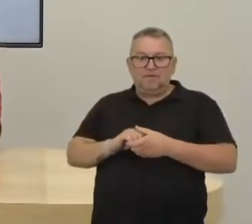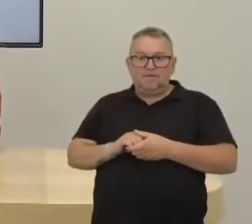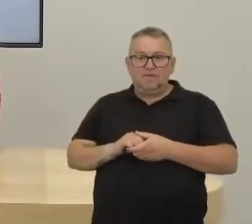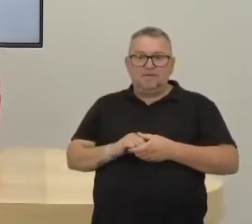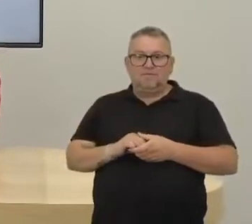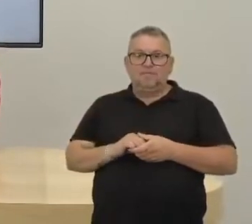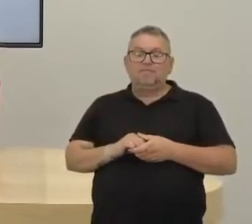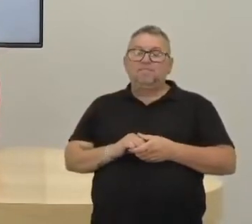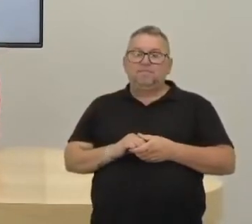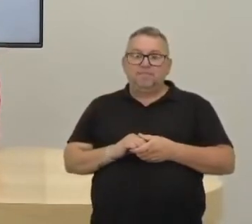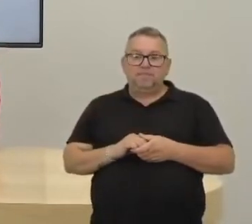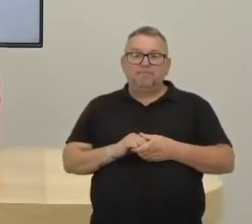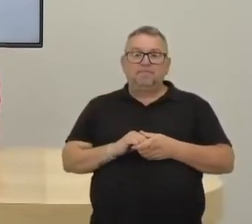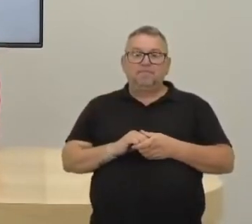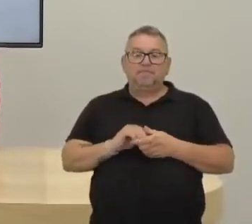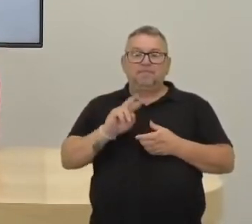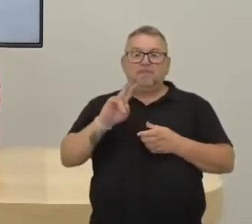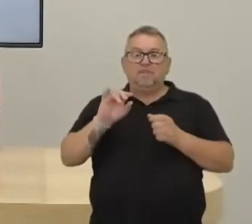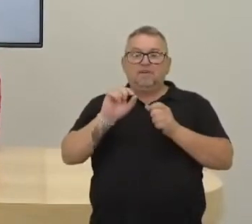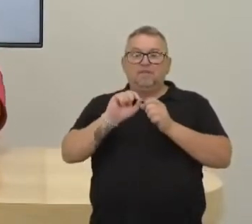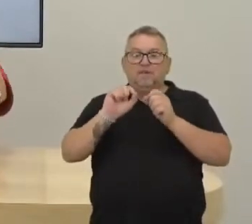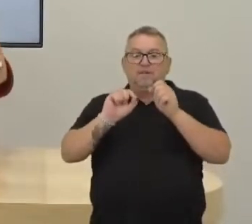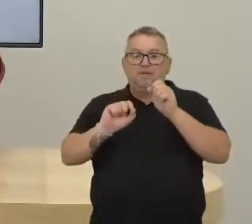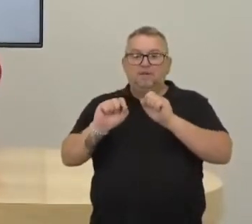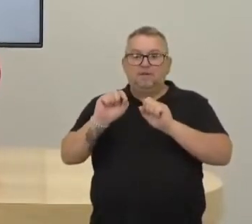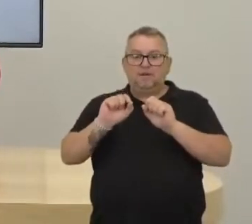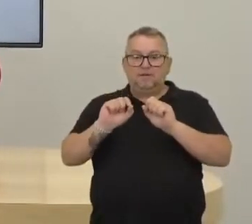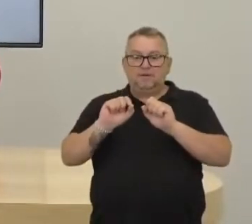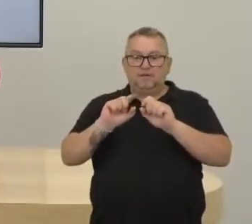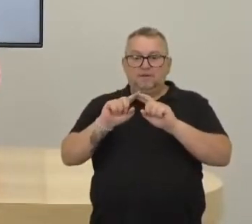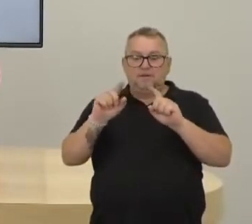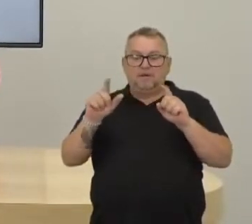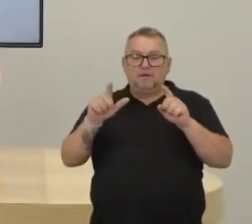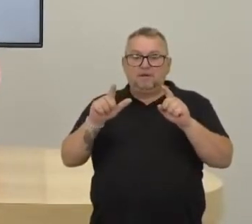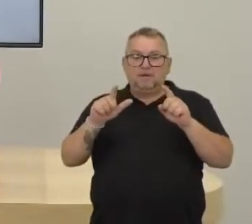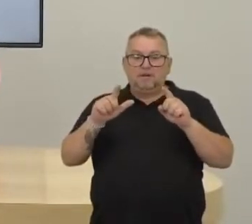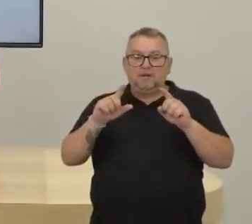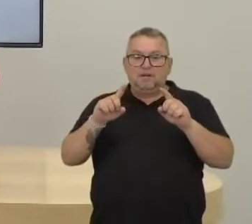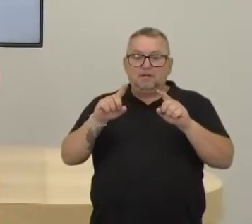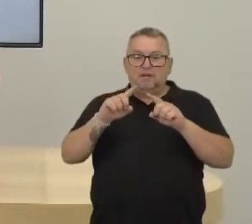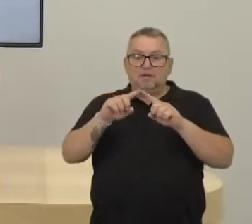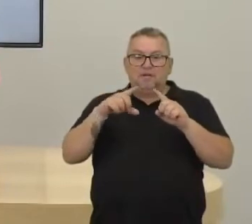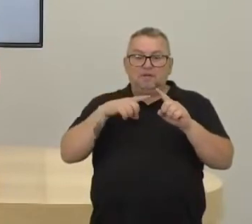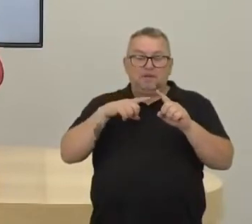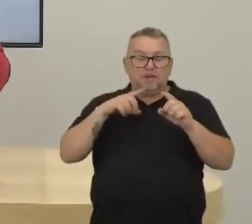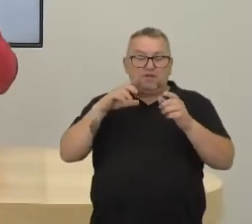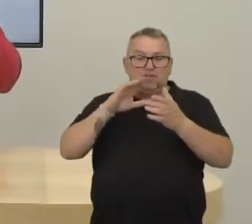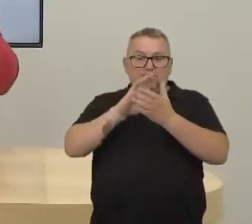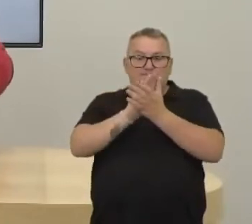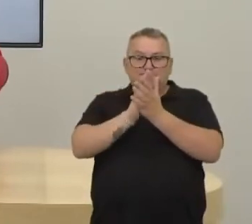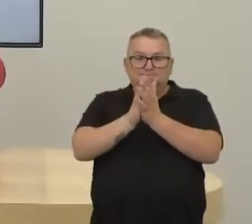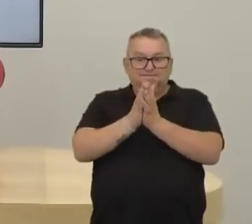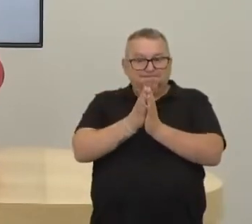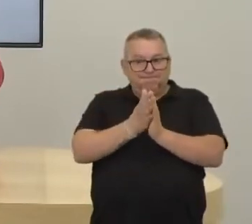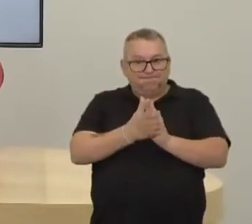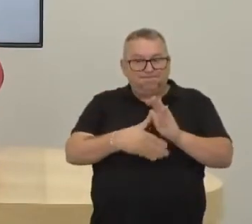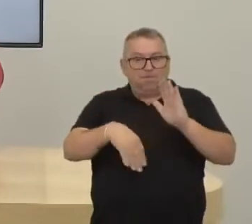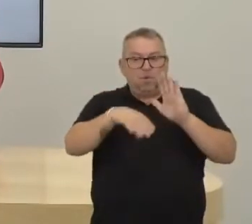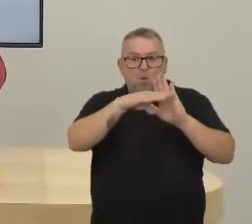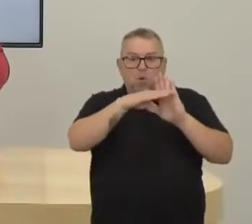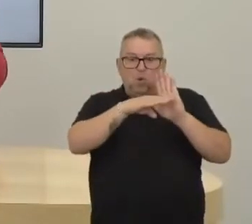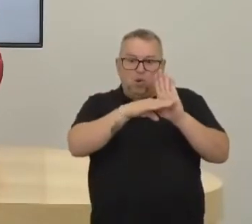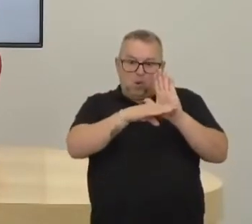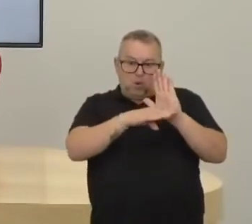O clero, ele vai fazer com que essa ordem não seja corrompida. Porque, assim, pra existir o